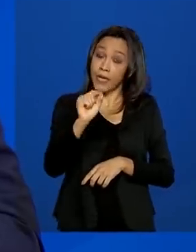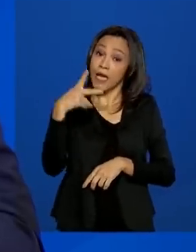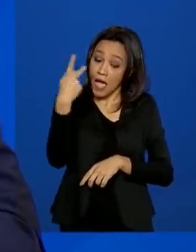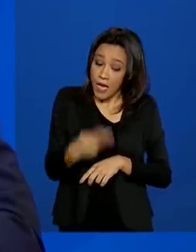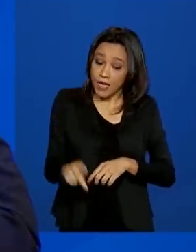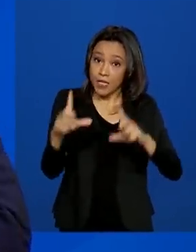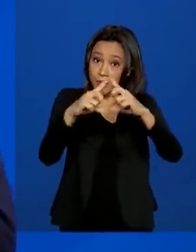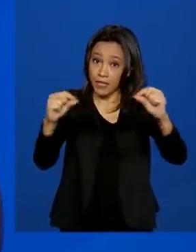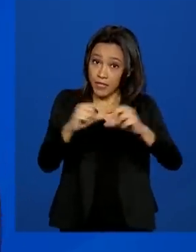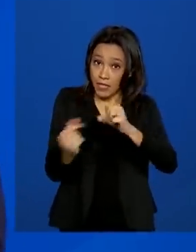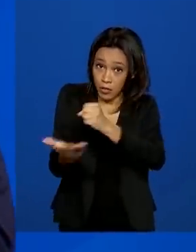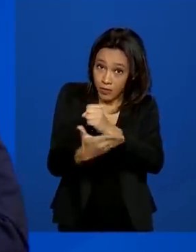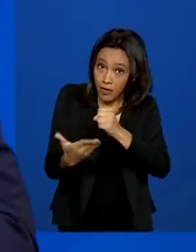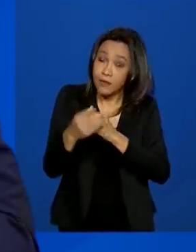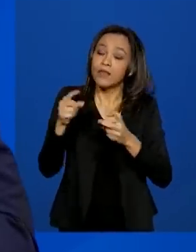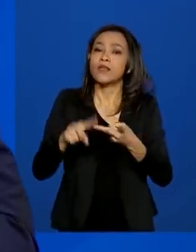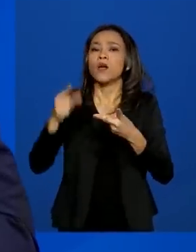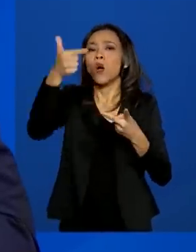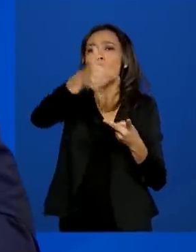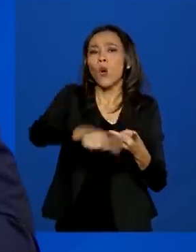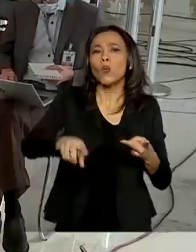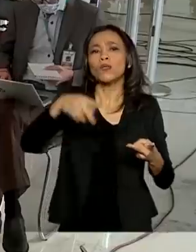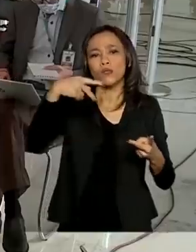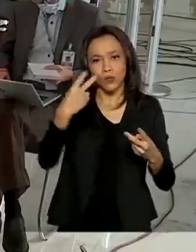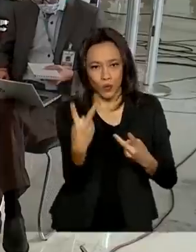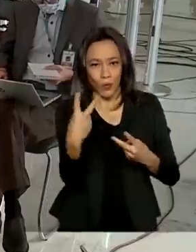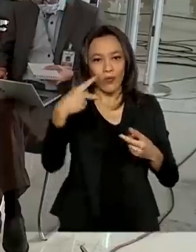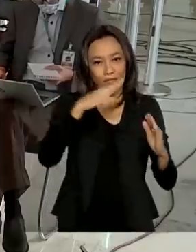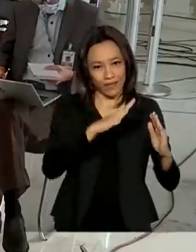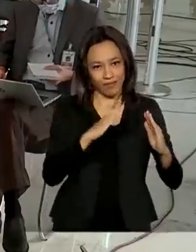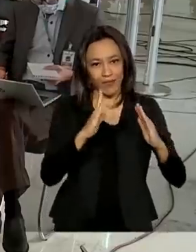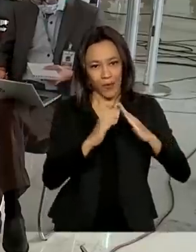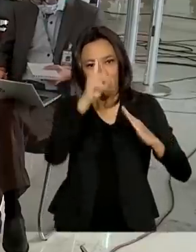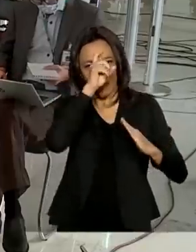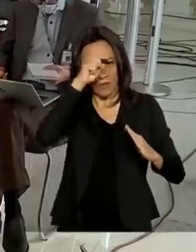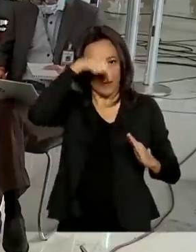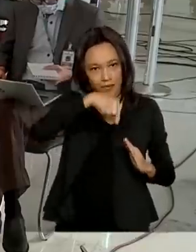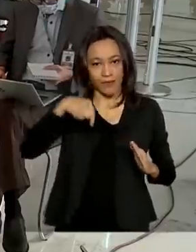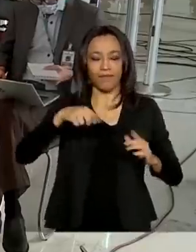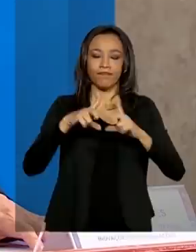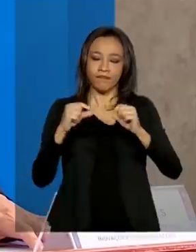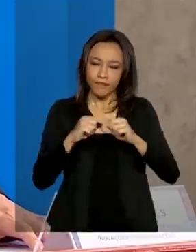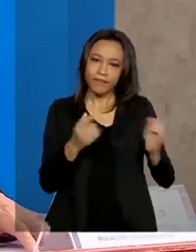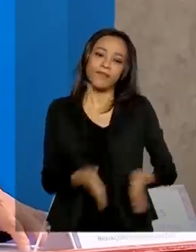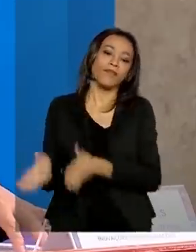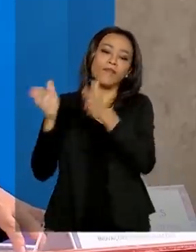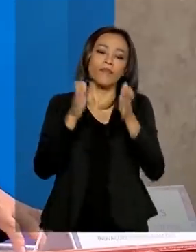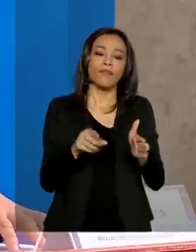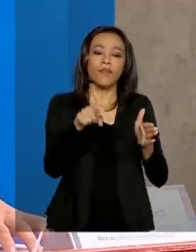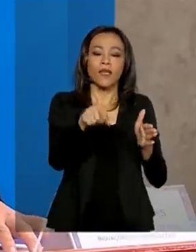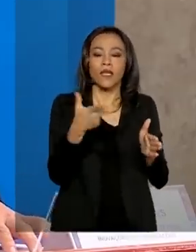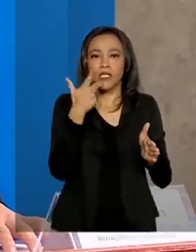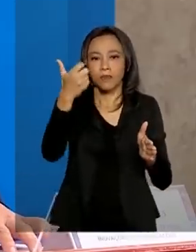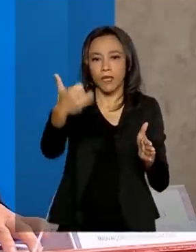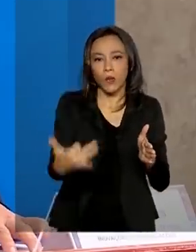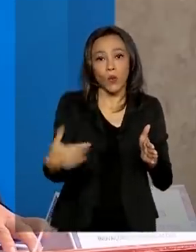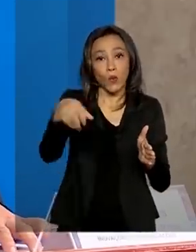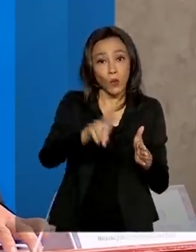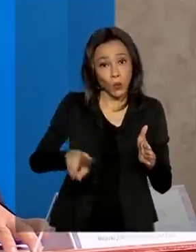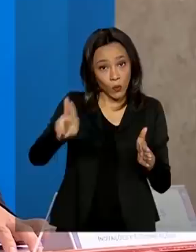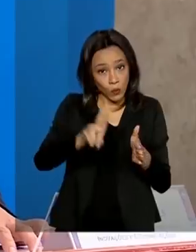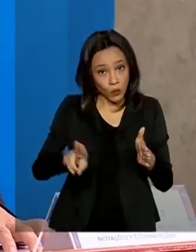Brasília e o hospital regional da Asa Norte. O ministro informou ainda que a análise da eficácia da substância